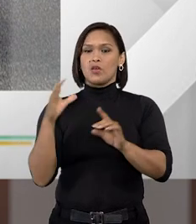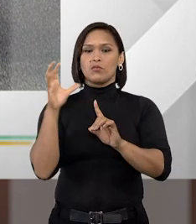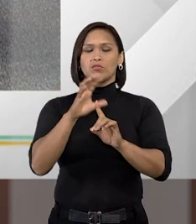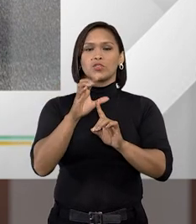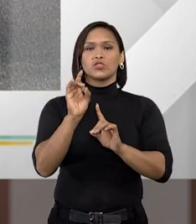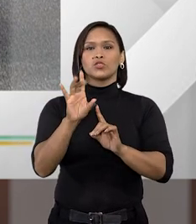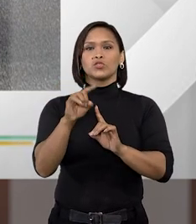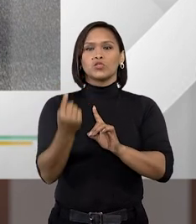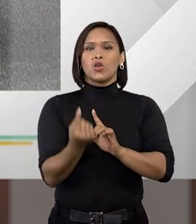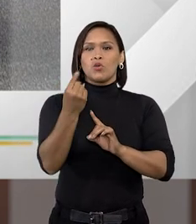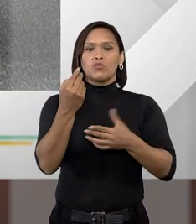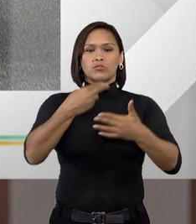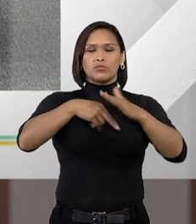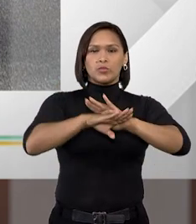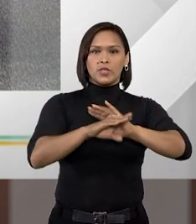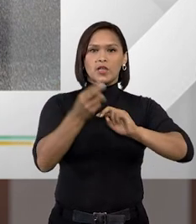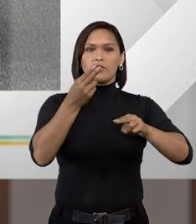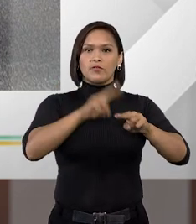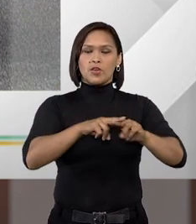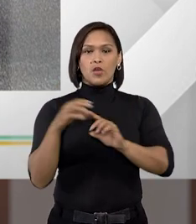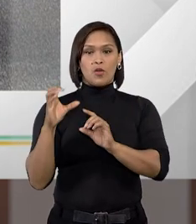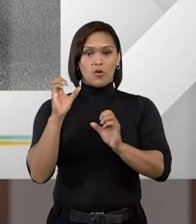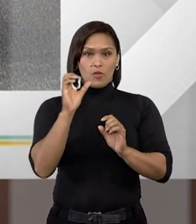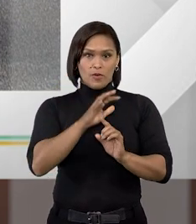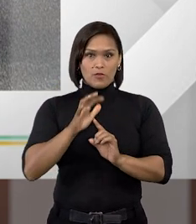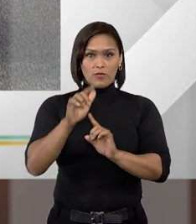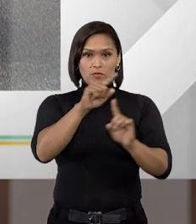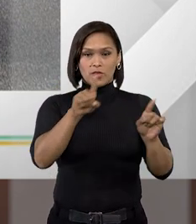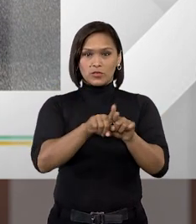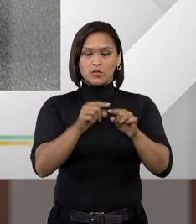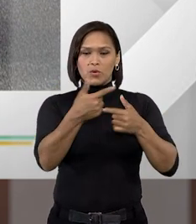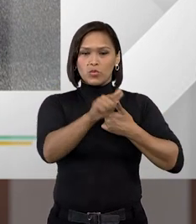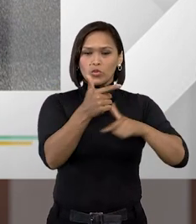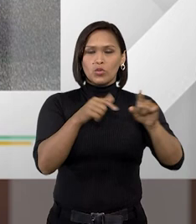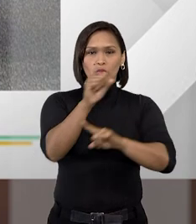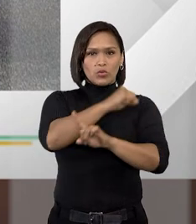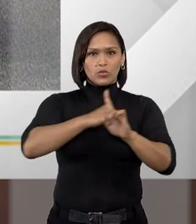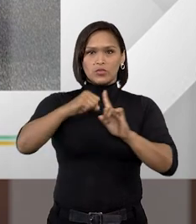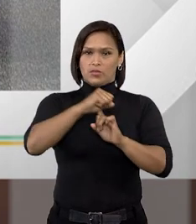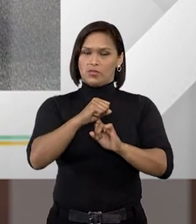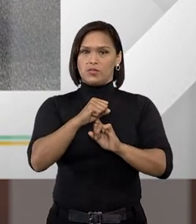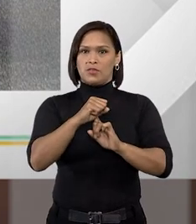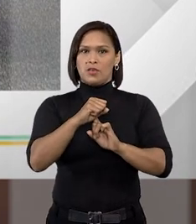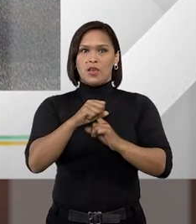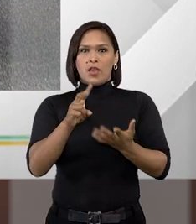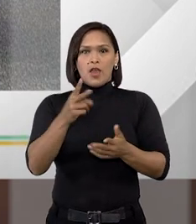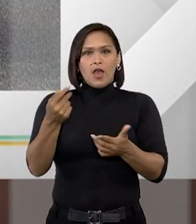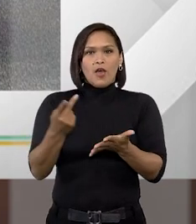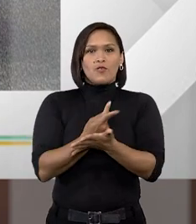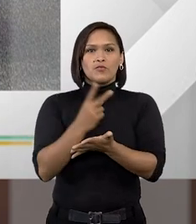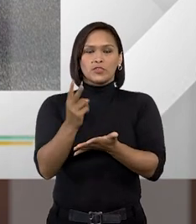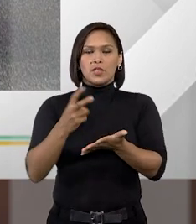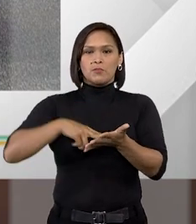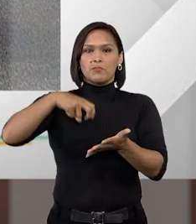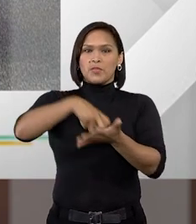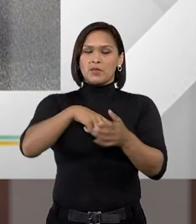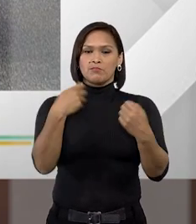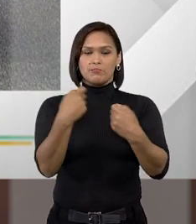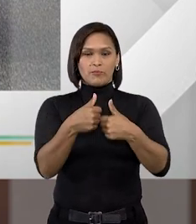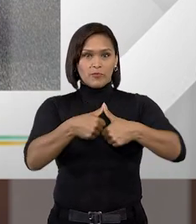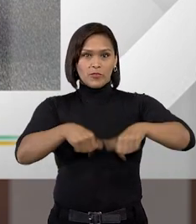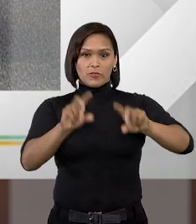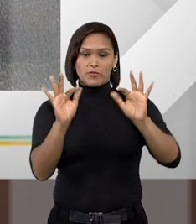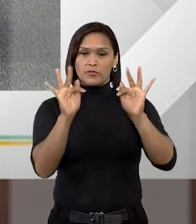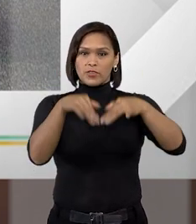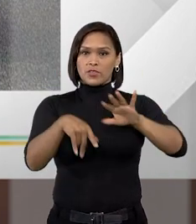atinge somente os internos. Seus efeitos se estendem por toda a sociedade. A execução da pena deveria ser a etapa